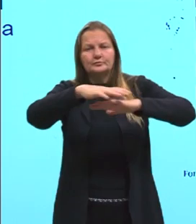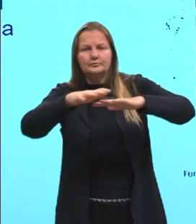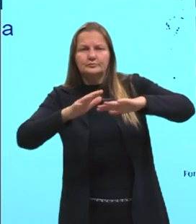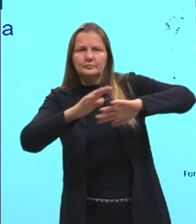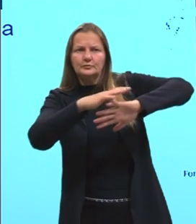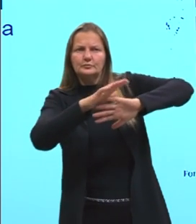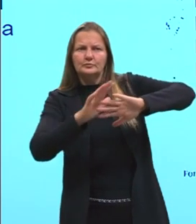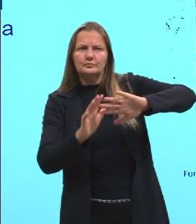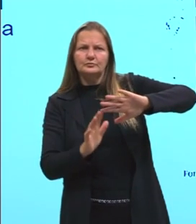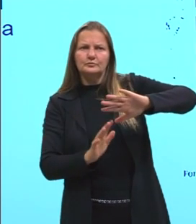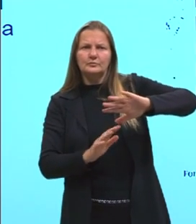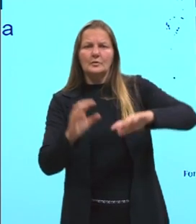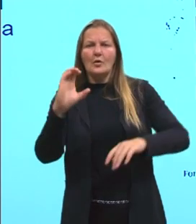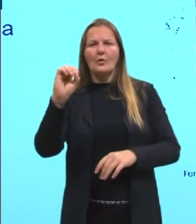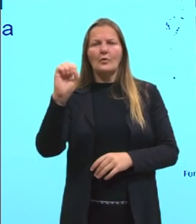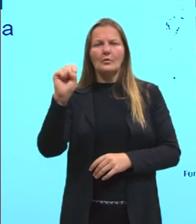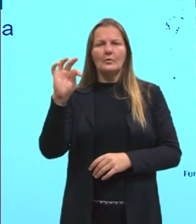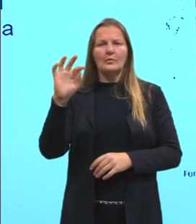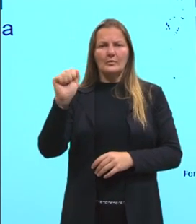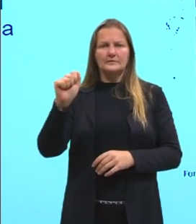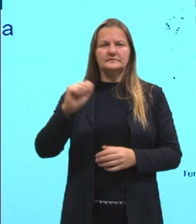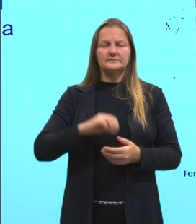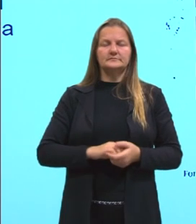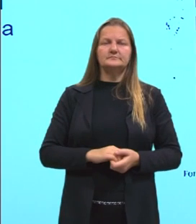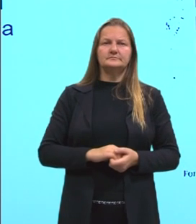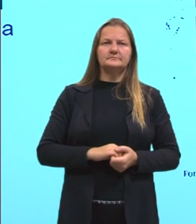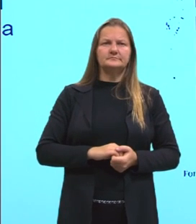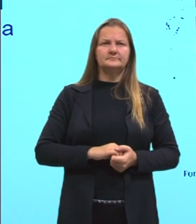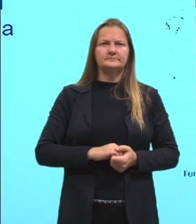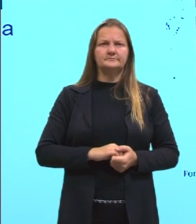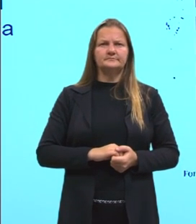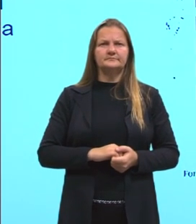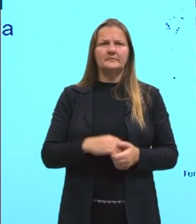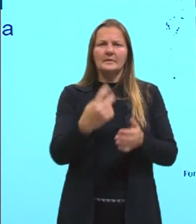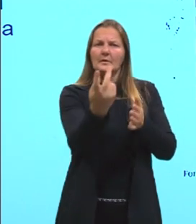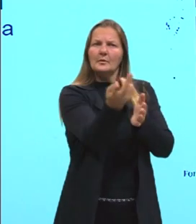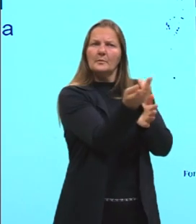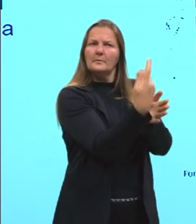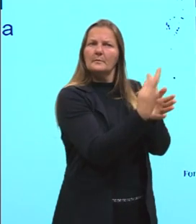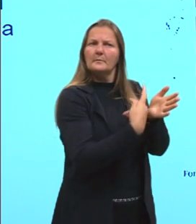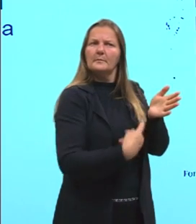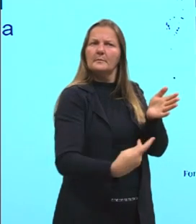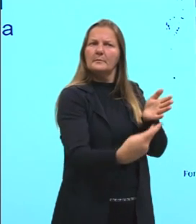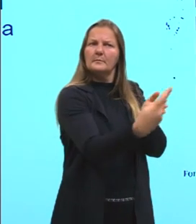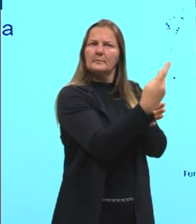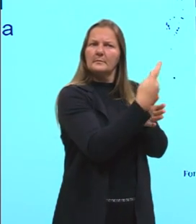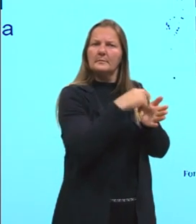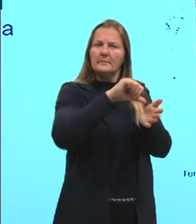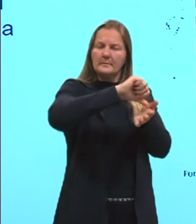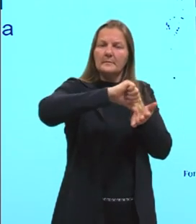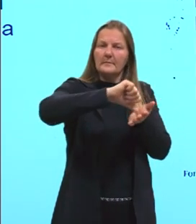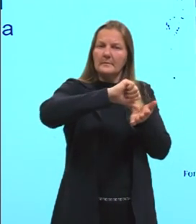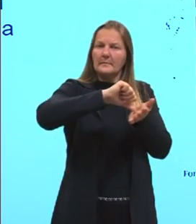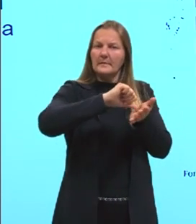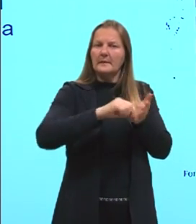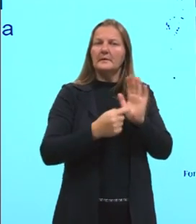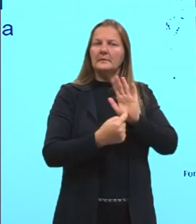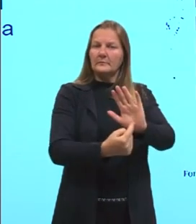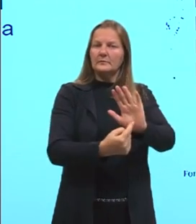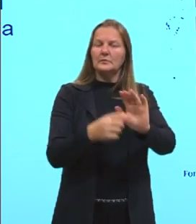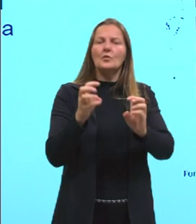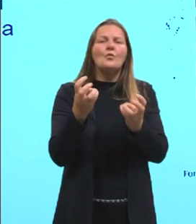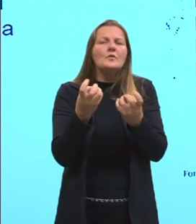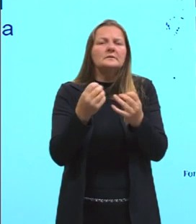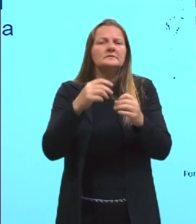da China, onde nós vamos ter uma hiperpopulação, tá, gurizada? Então, esse mapa aqui mostra exatamente isso, quantidade de pessoas que